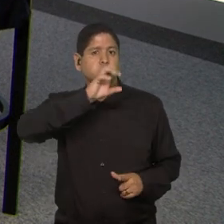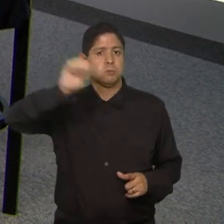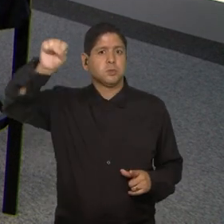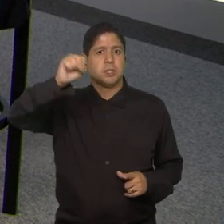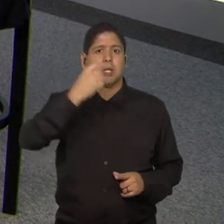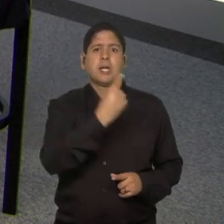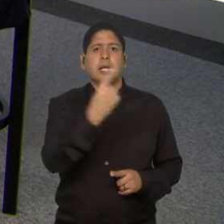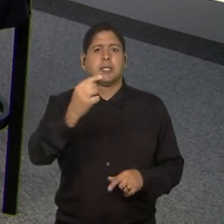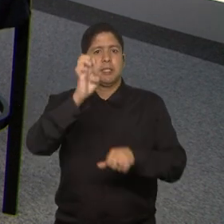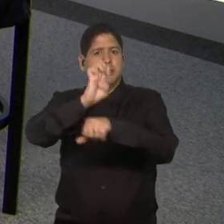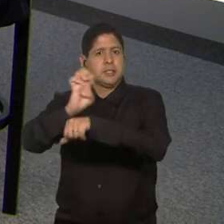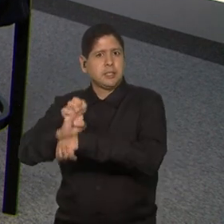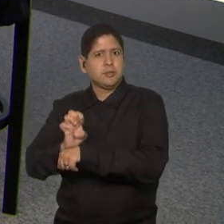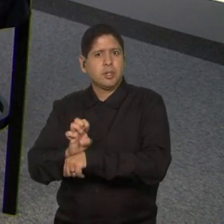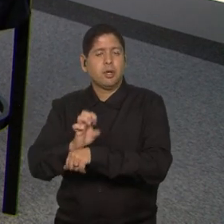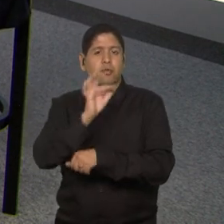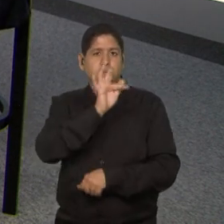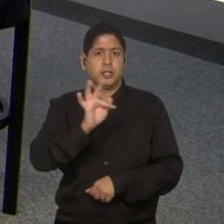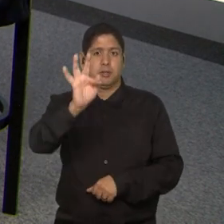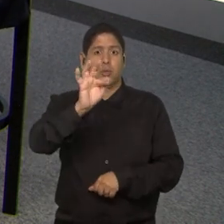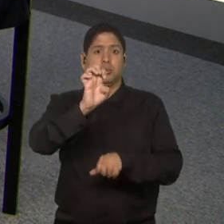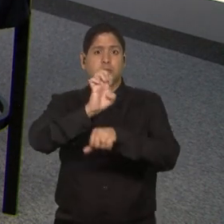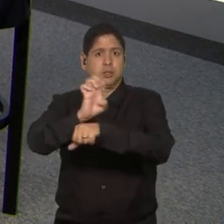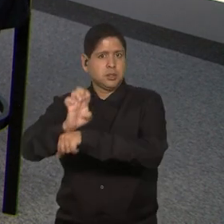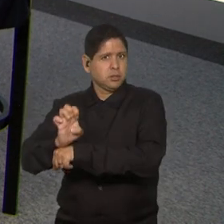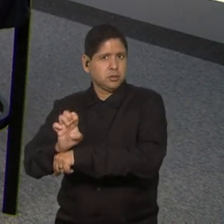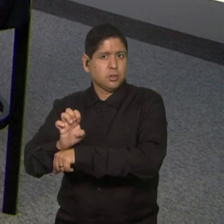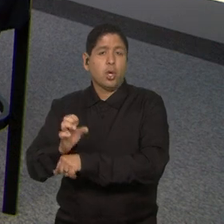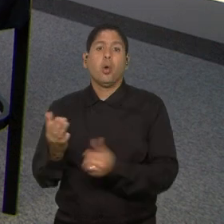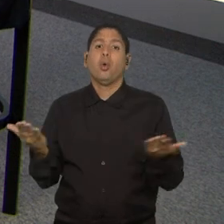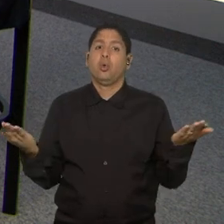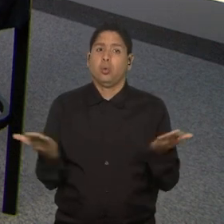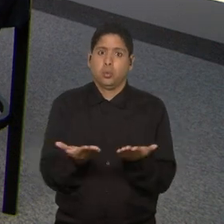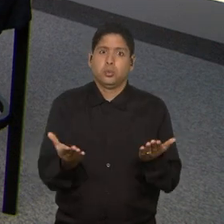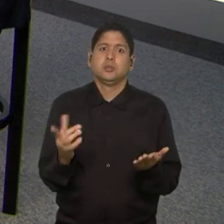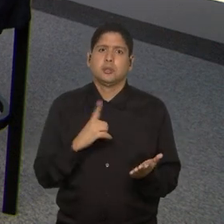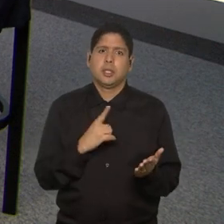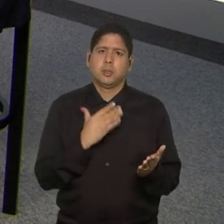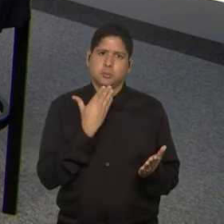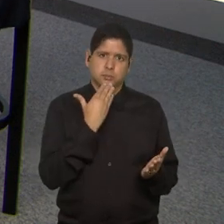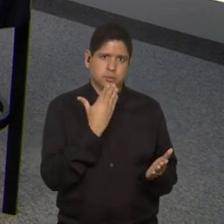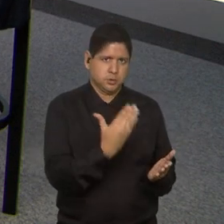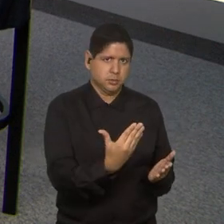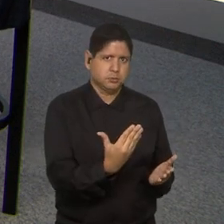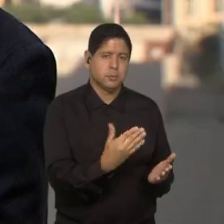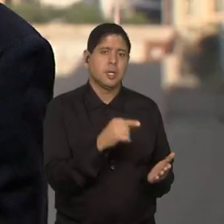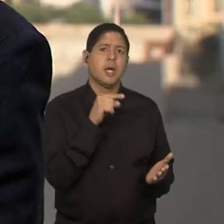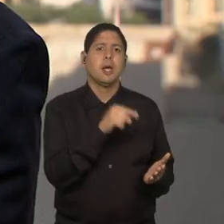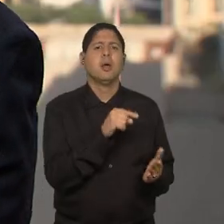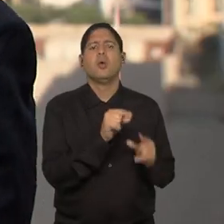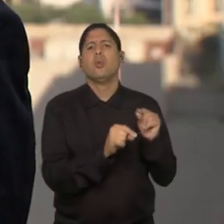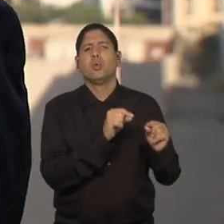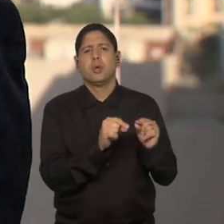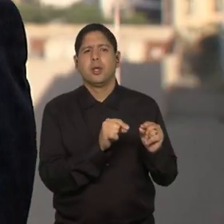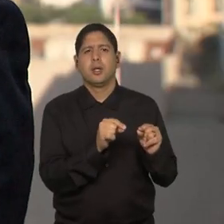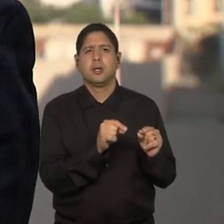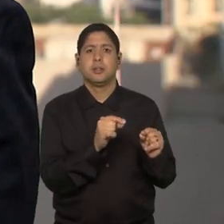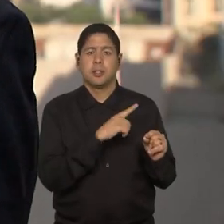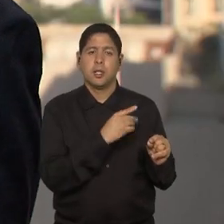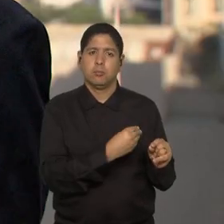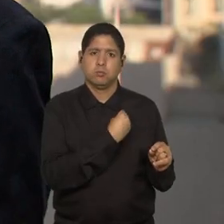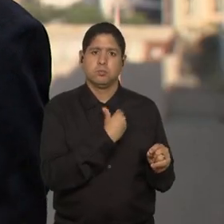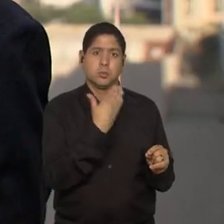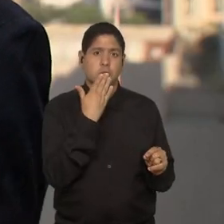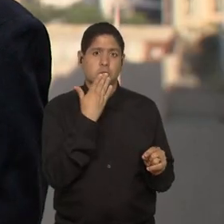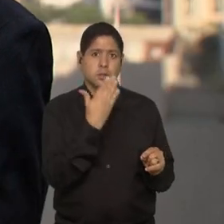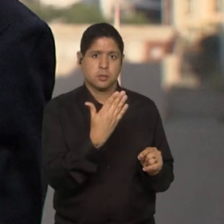feminino, de federação estadual. Então, hoje existe um requerimento, onde esses clubes,